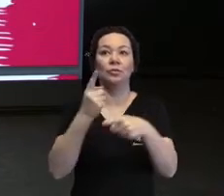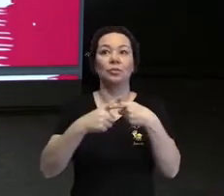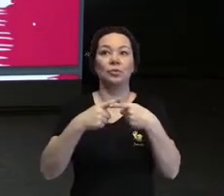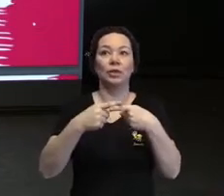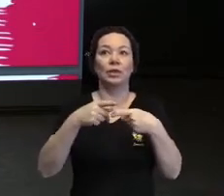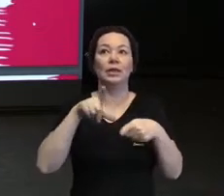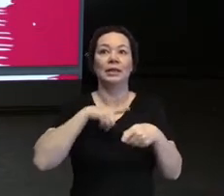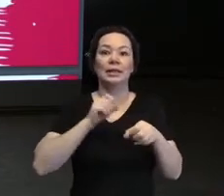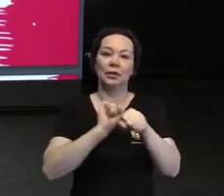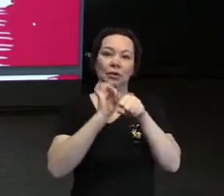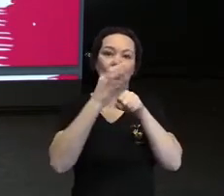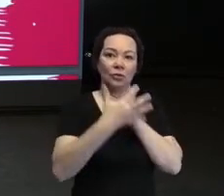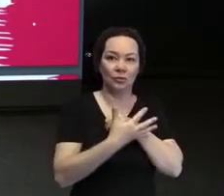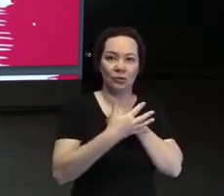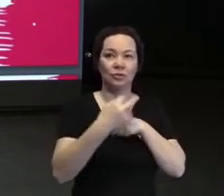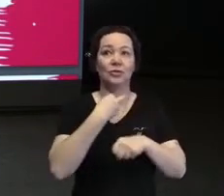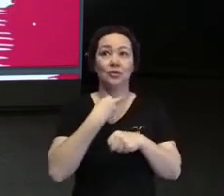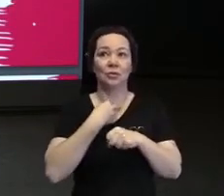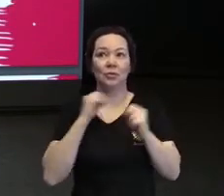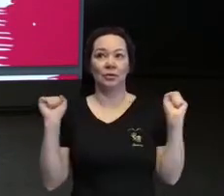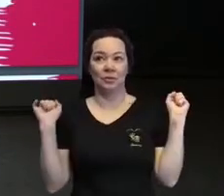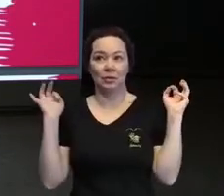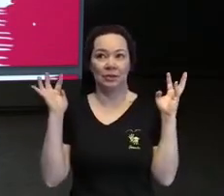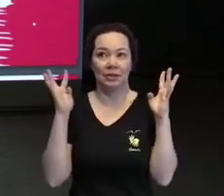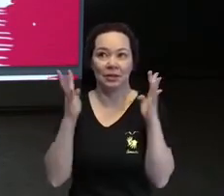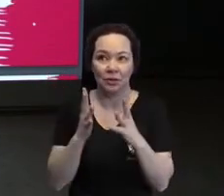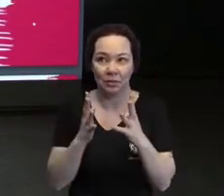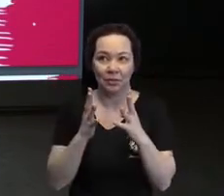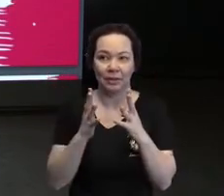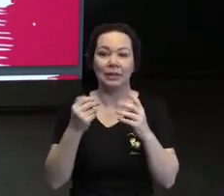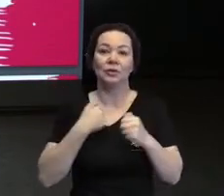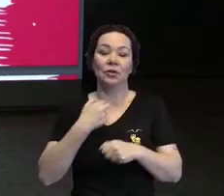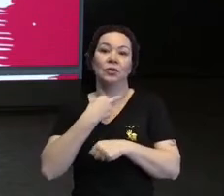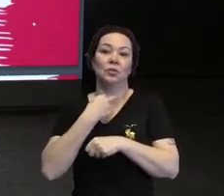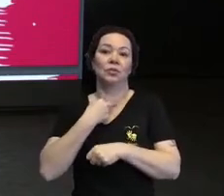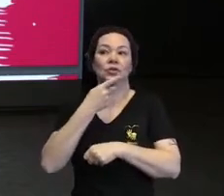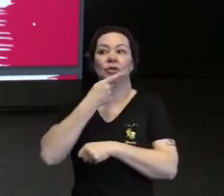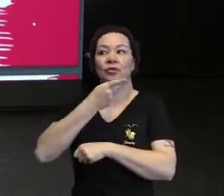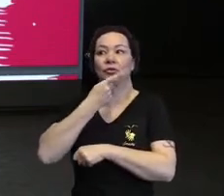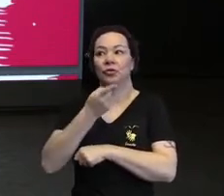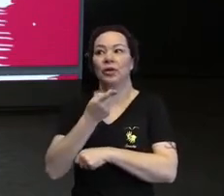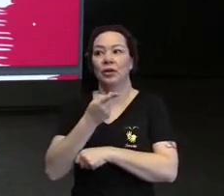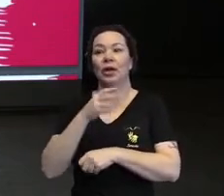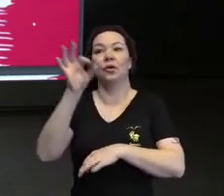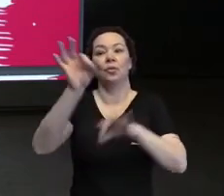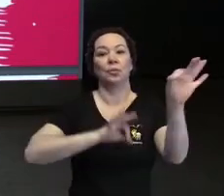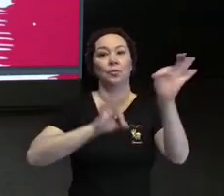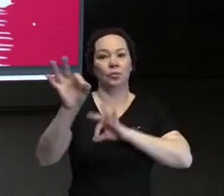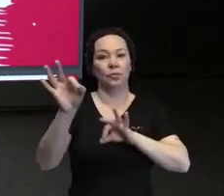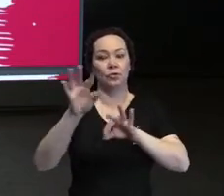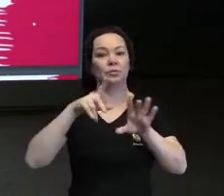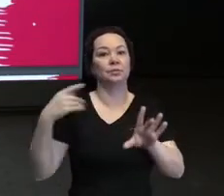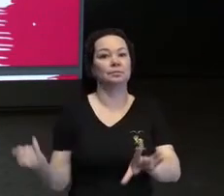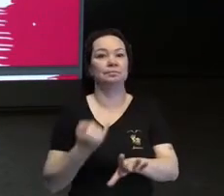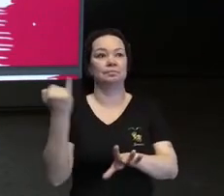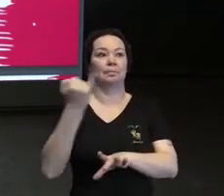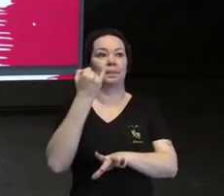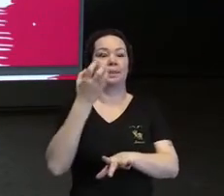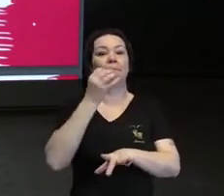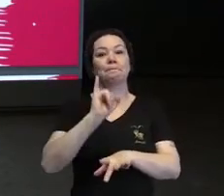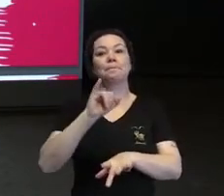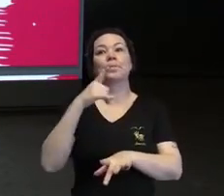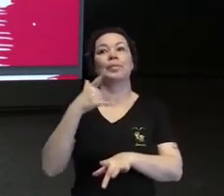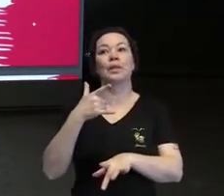gente está no Covid, não podemos aglomerar, então eu não poderia falar de um projeto tão importante sem